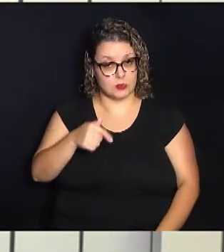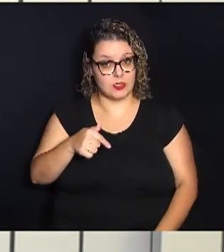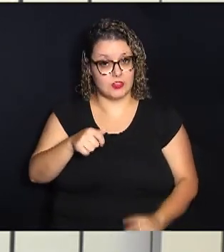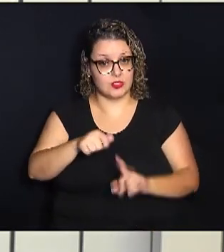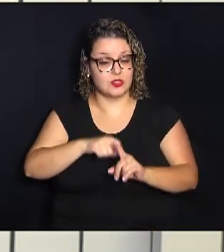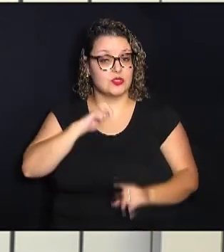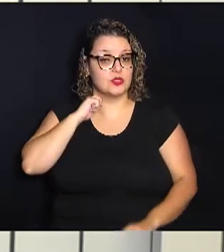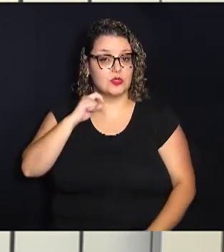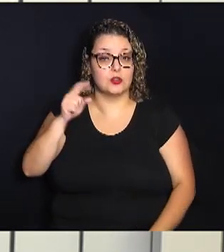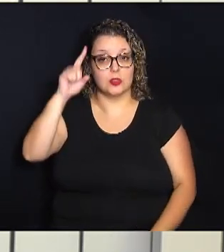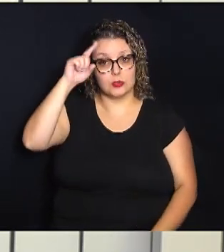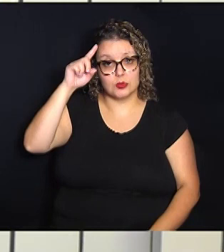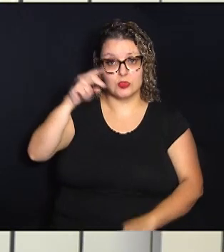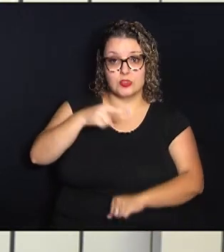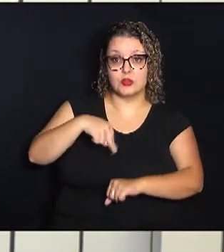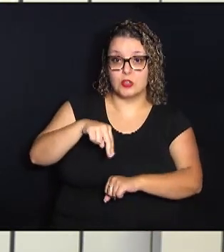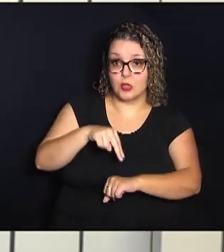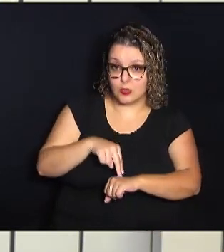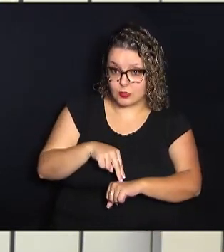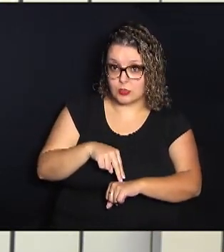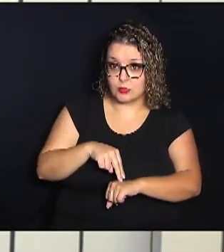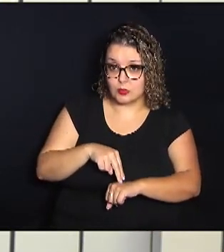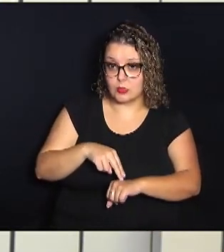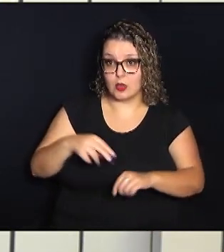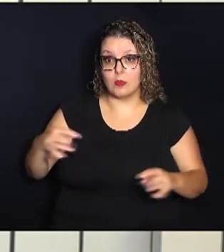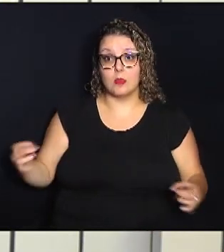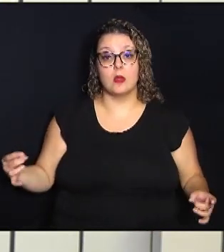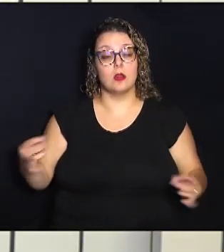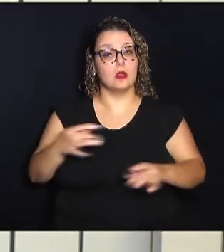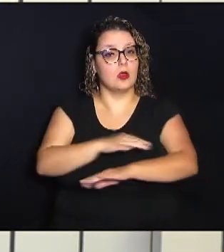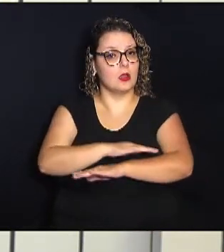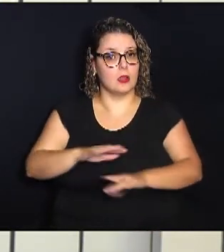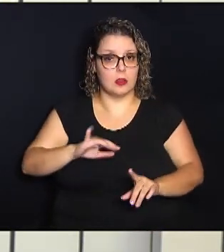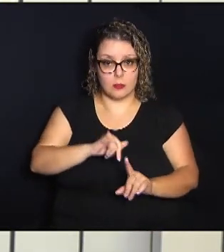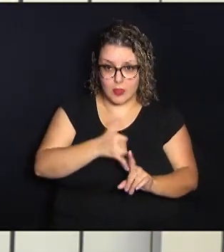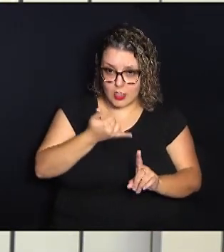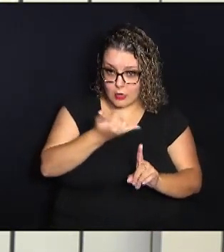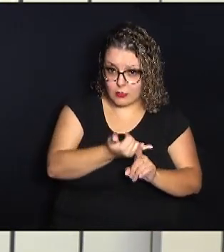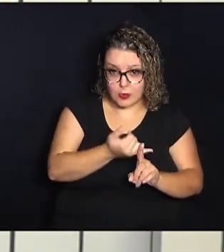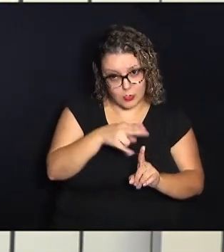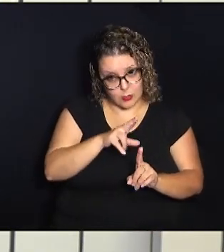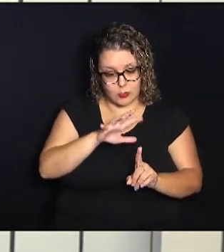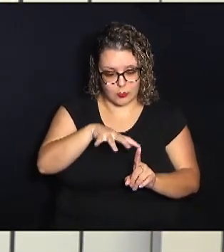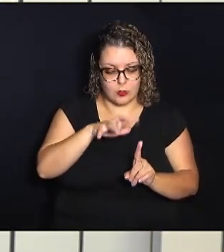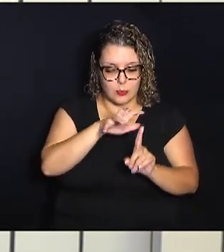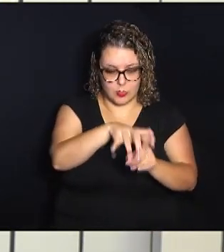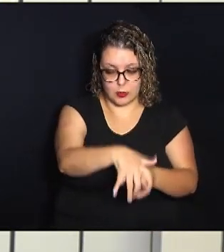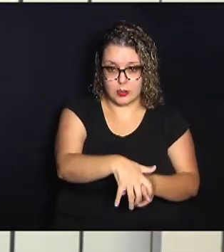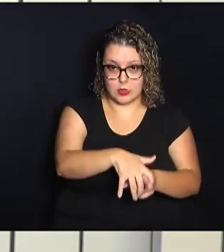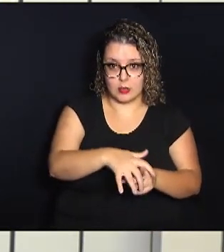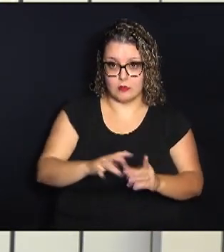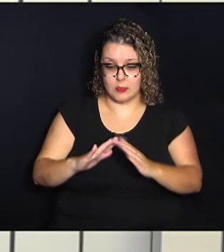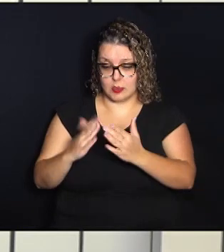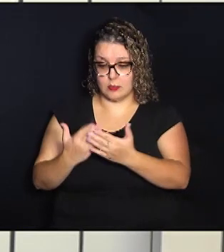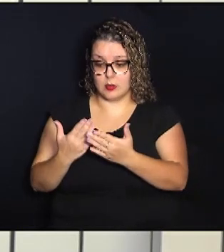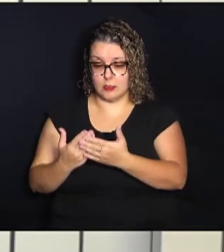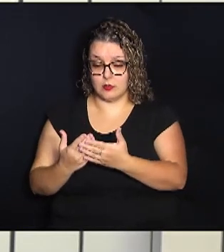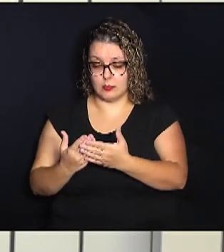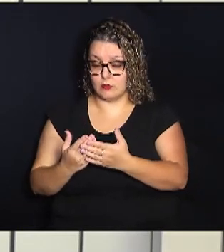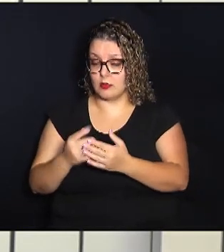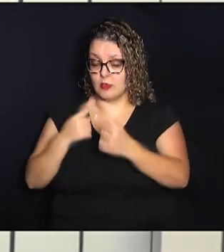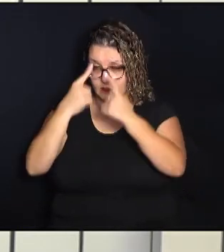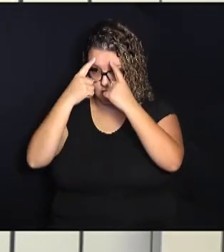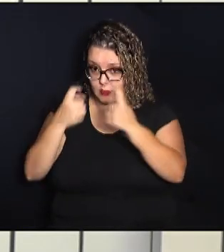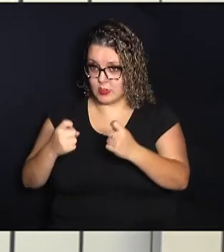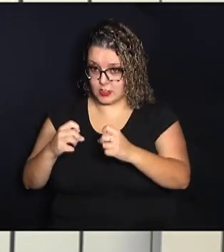é o Dia Nacional de Combate ao Bullying e à Violência na Escola. A data não é festiva, especialmente